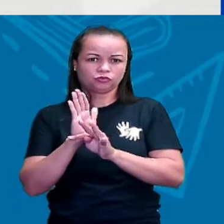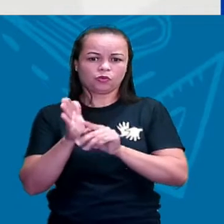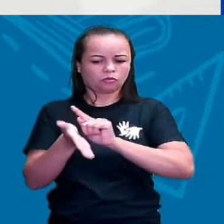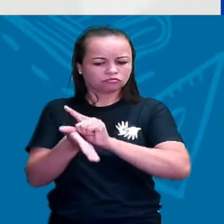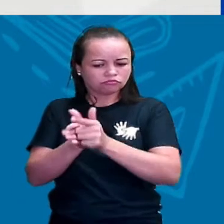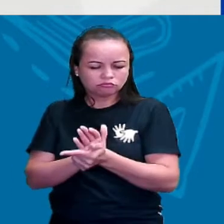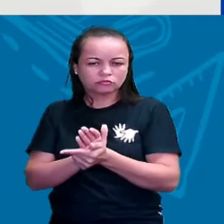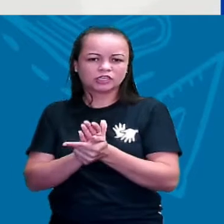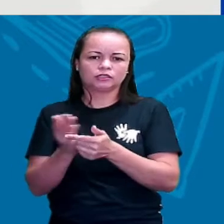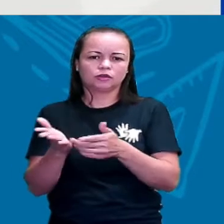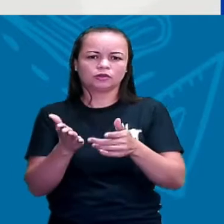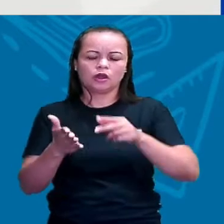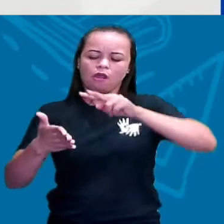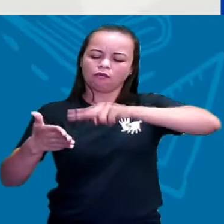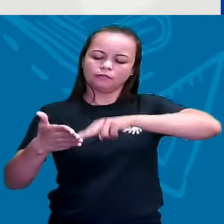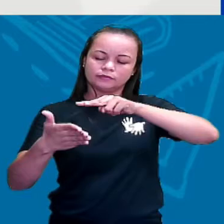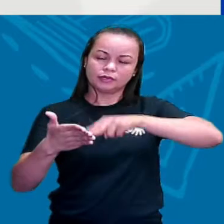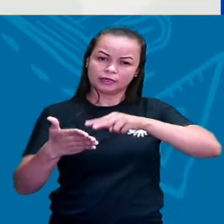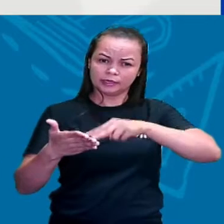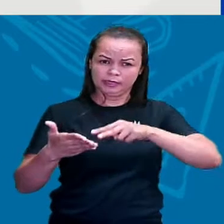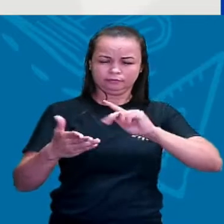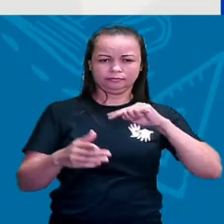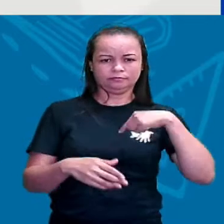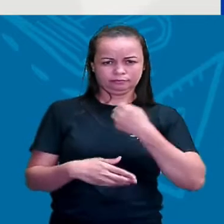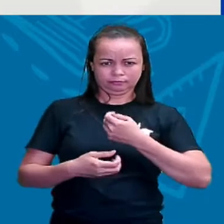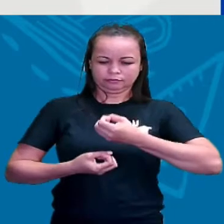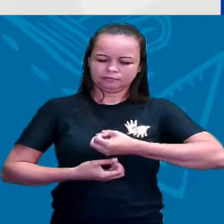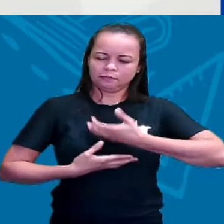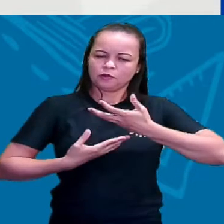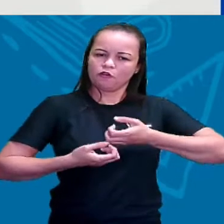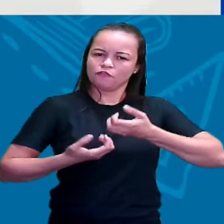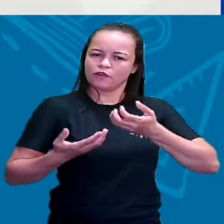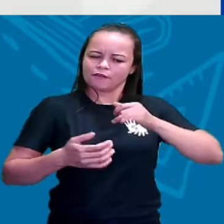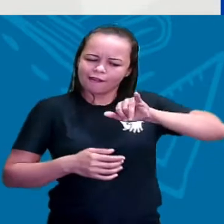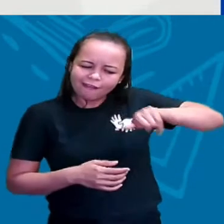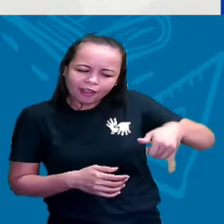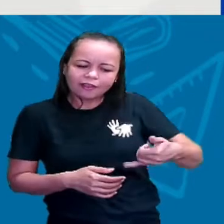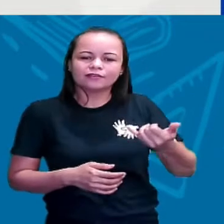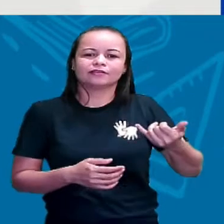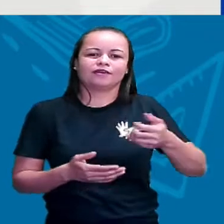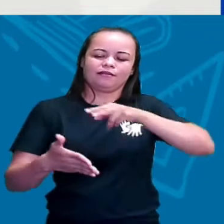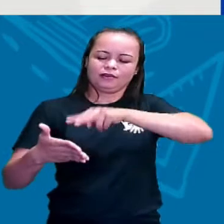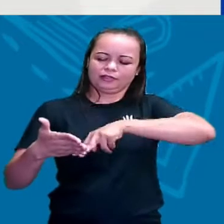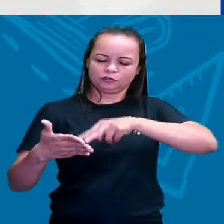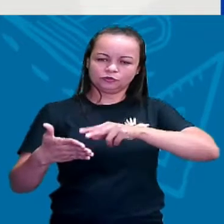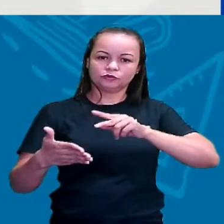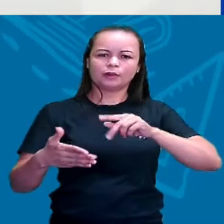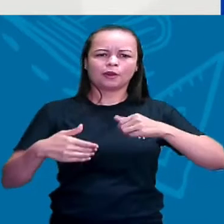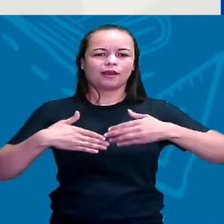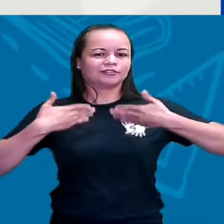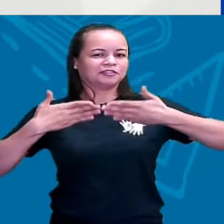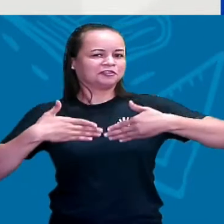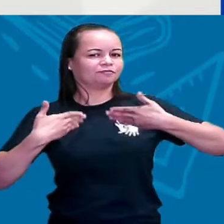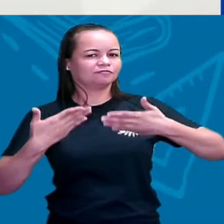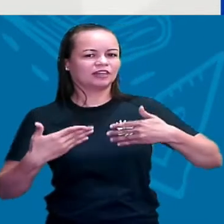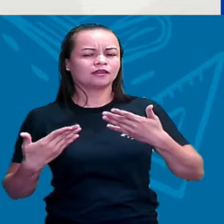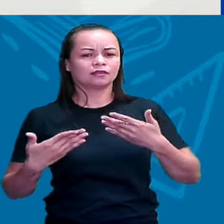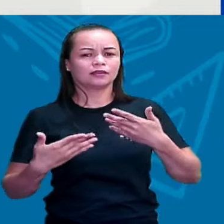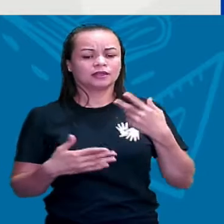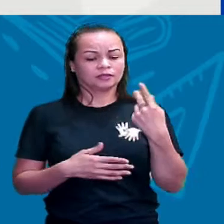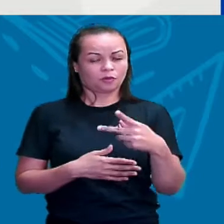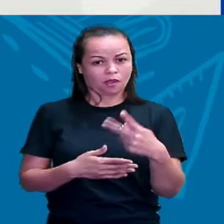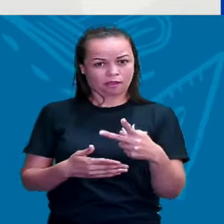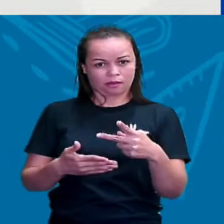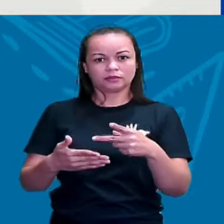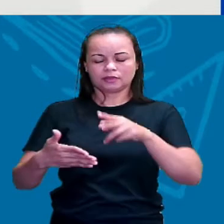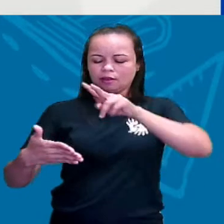para que a gente pudesse aproveitar a leitura, para que a gente pudesse se divertir, né? Então, essa leitura